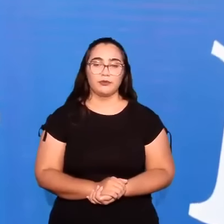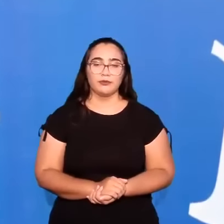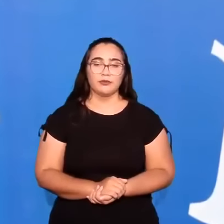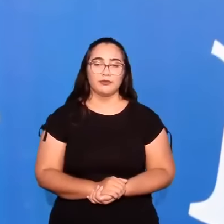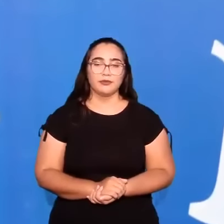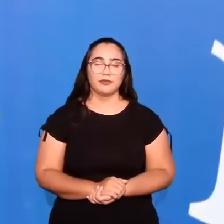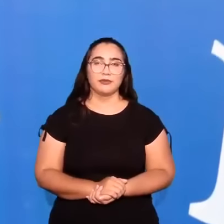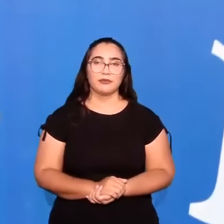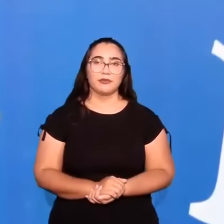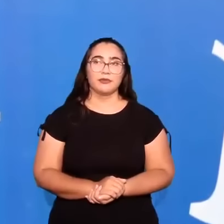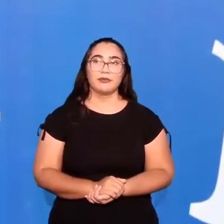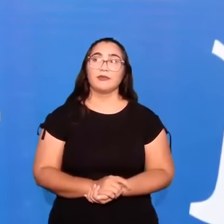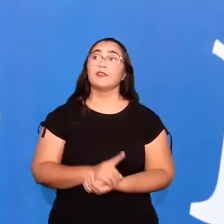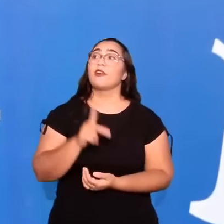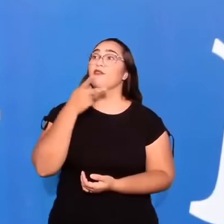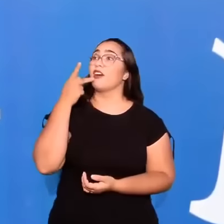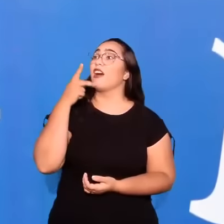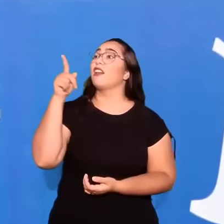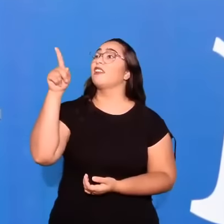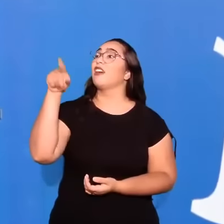Está falando.